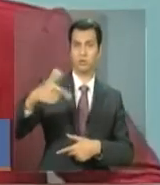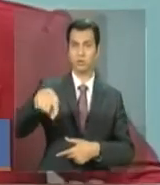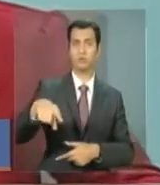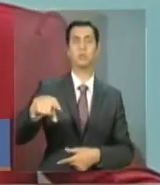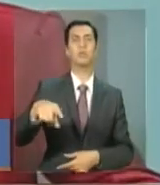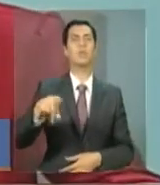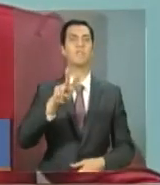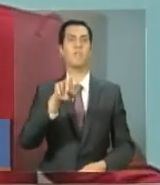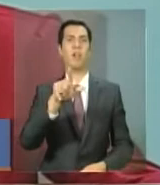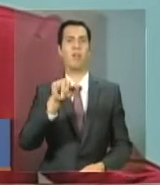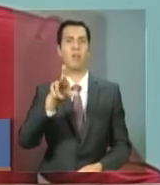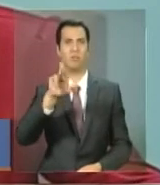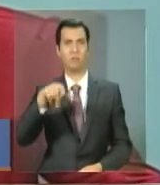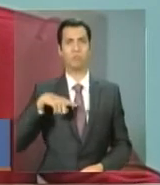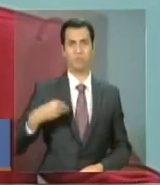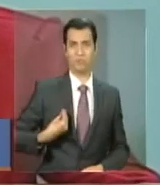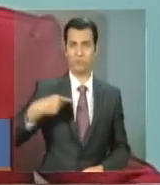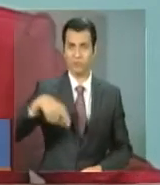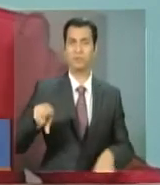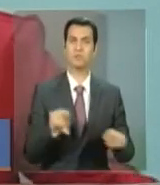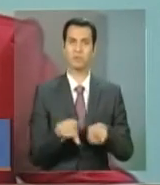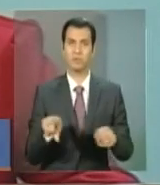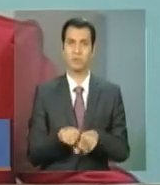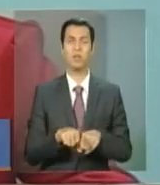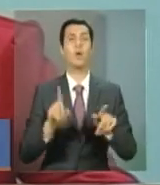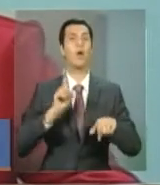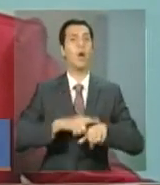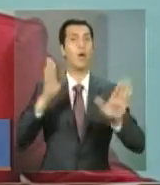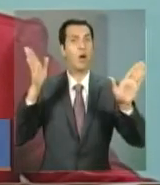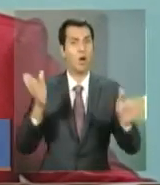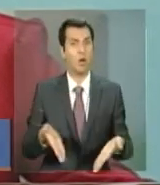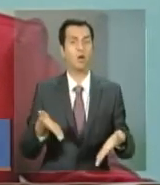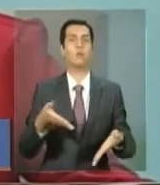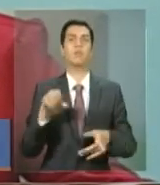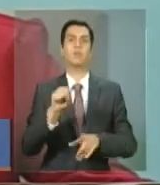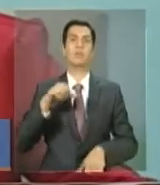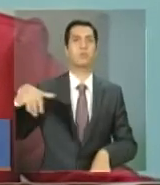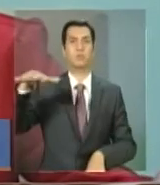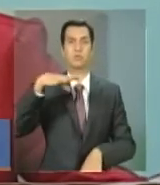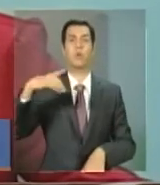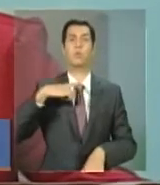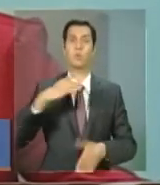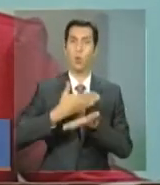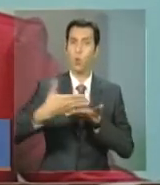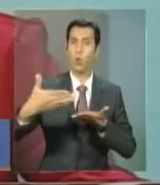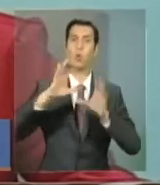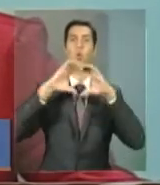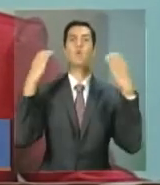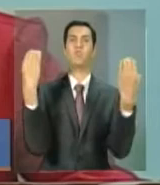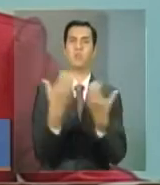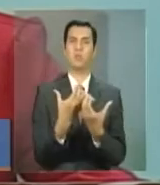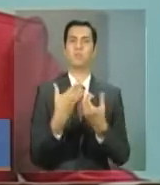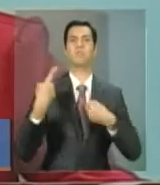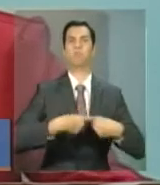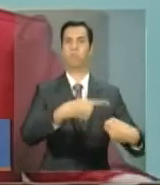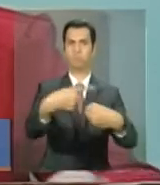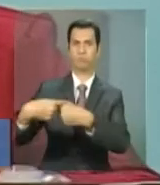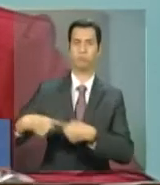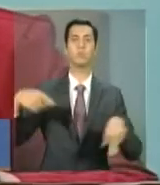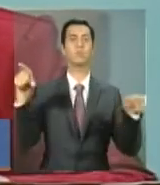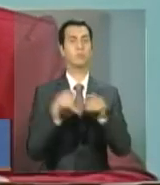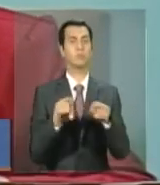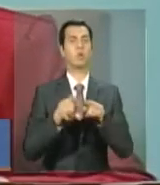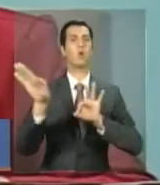bom, que nesse momento a assistência social está fazendo as suas conferências municipais, preparando a conferência nacional,